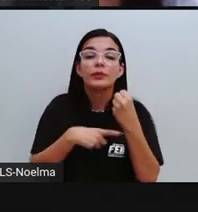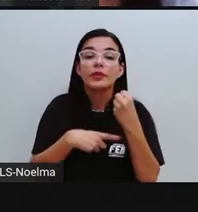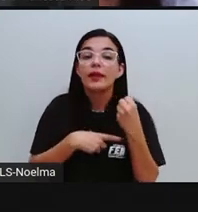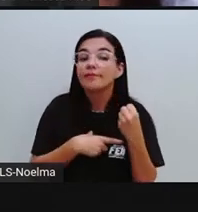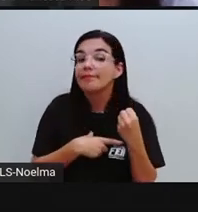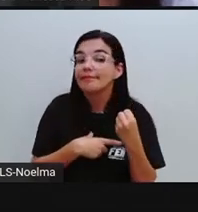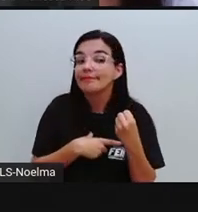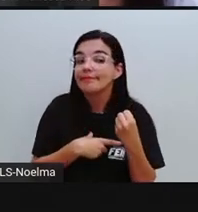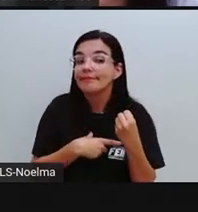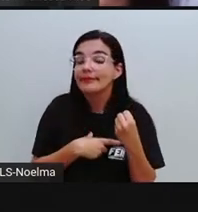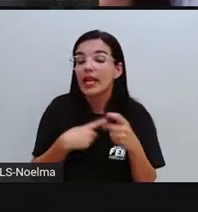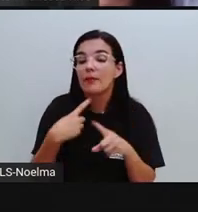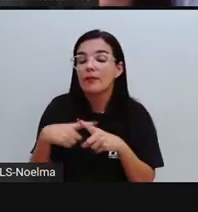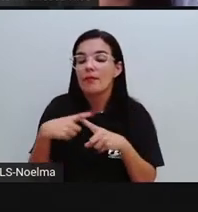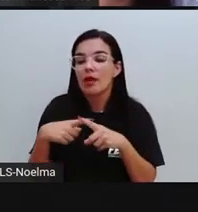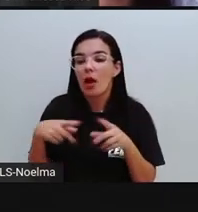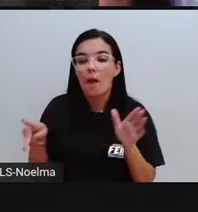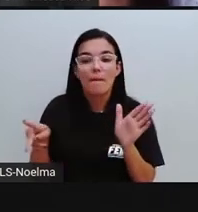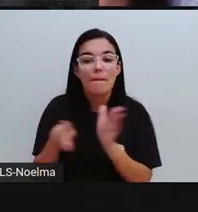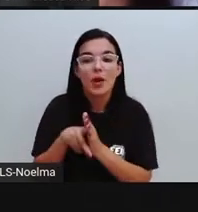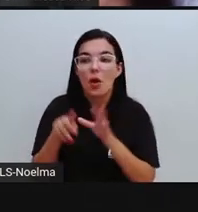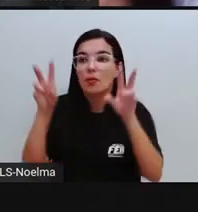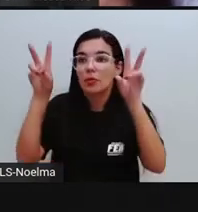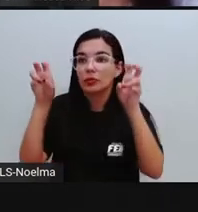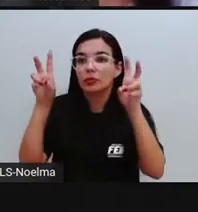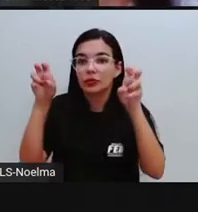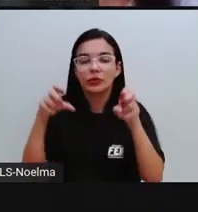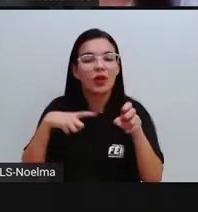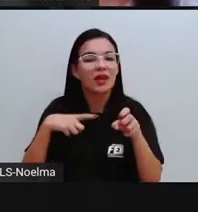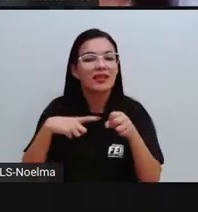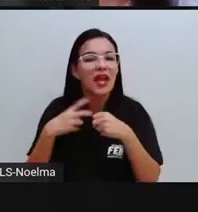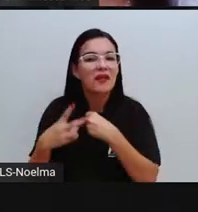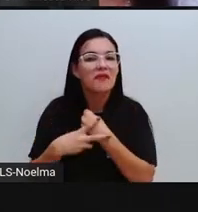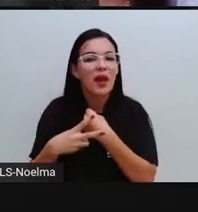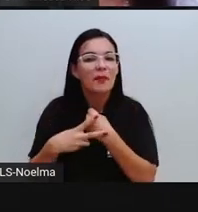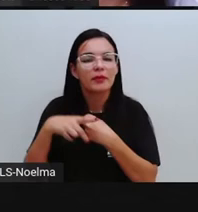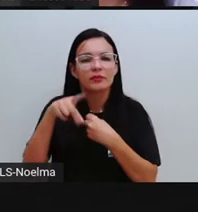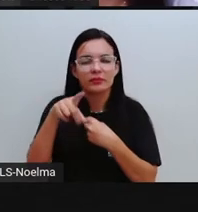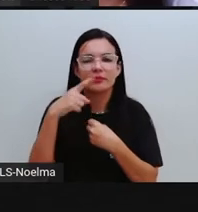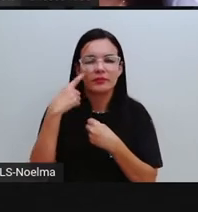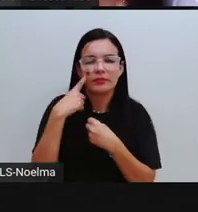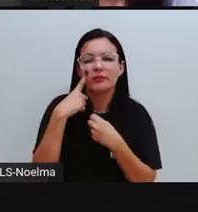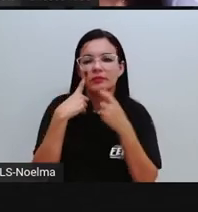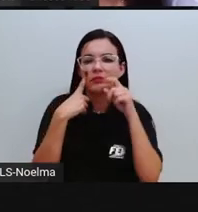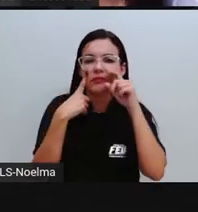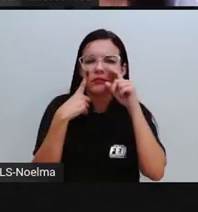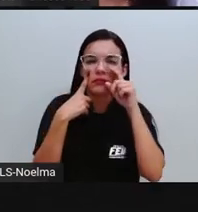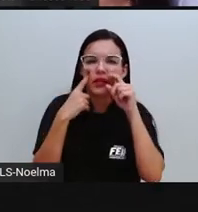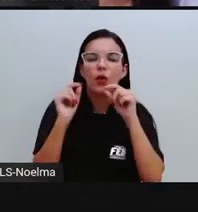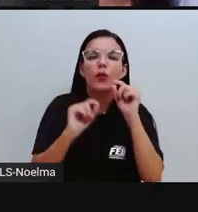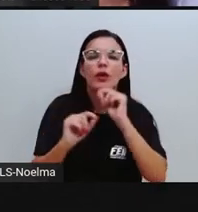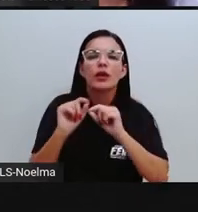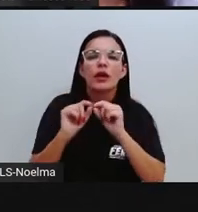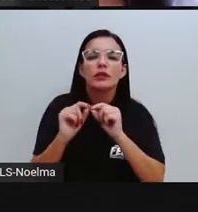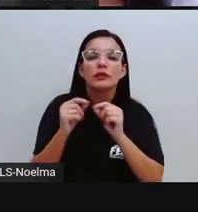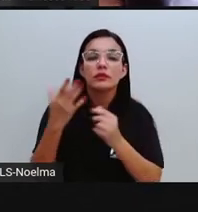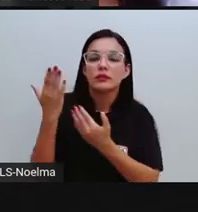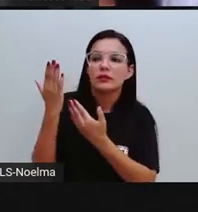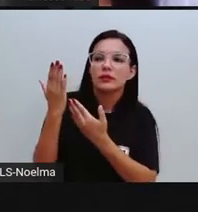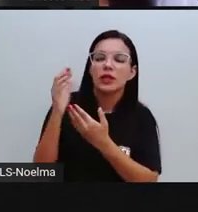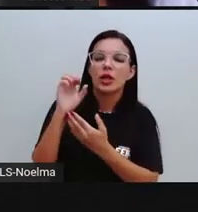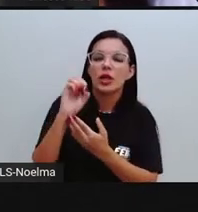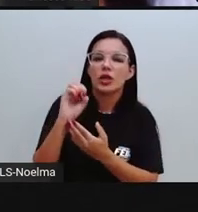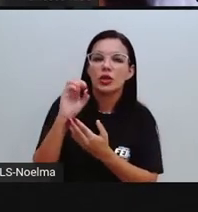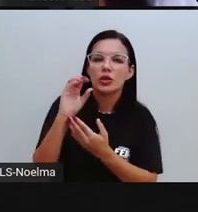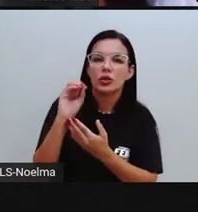título do texto já traz um verbo aí aparecendo. Vocês perceberam aí? O título é Sobrou